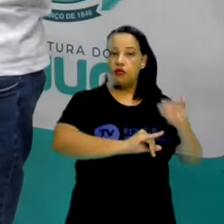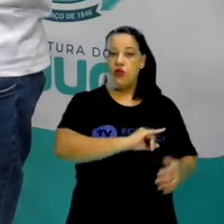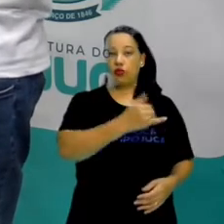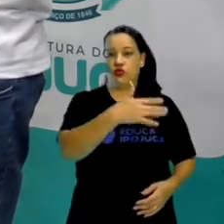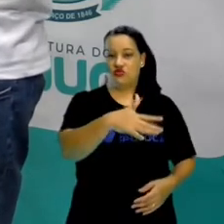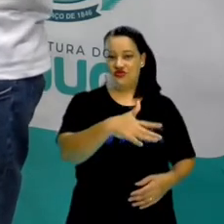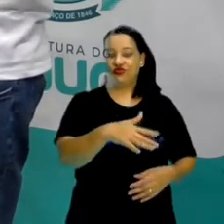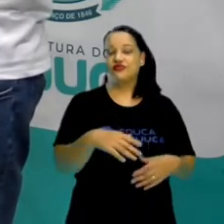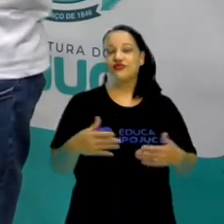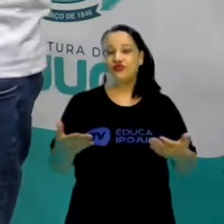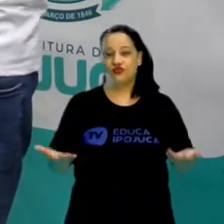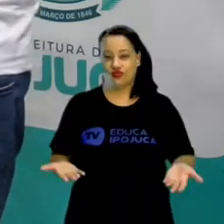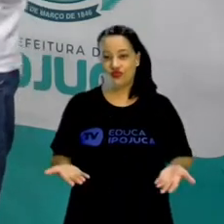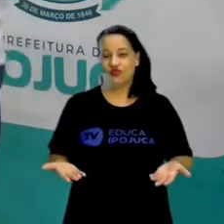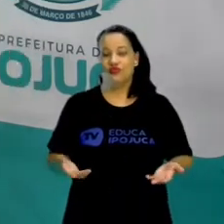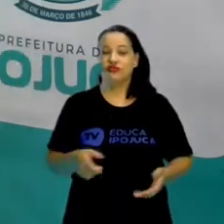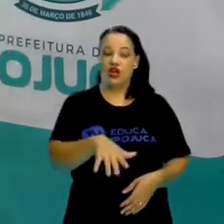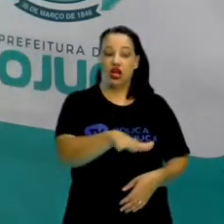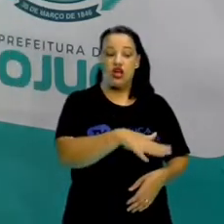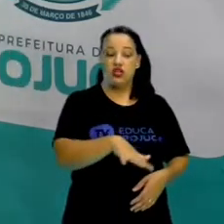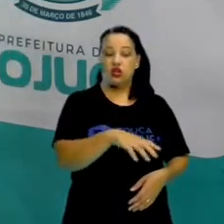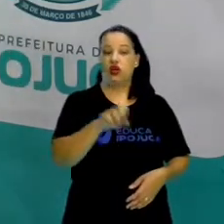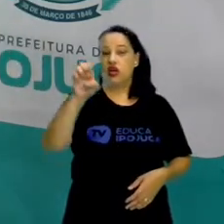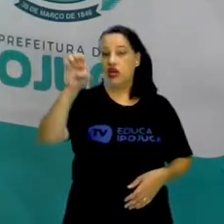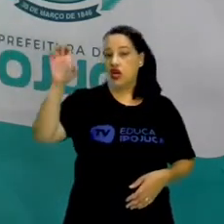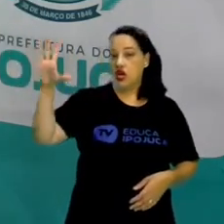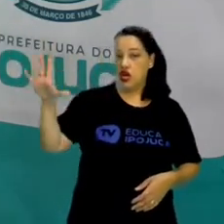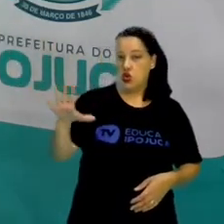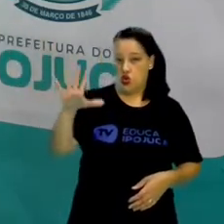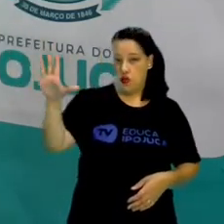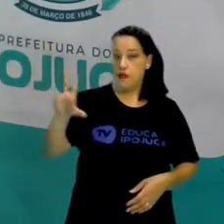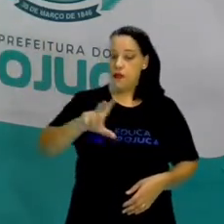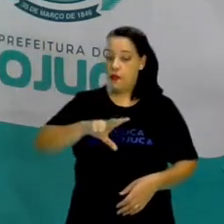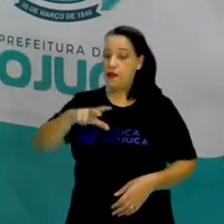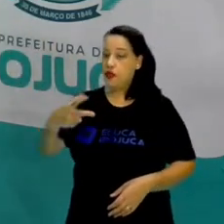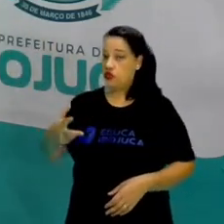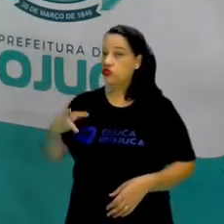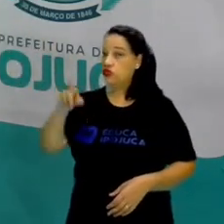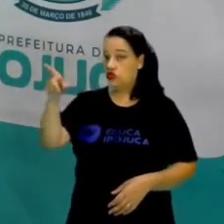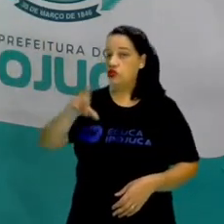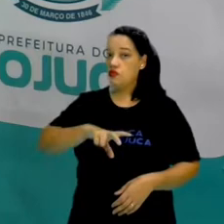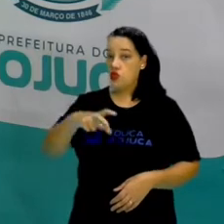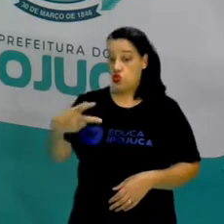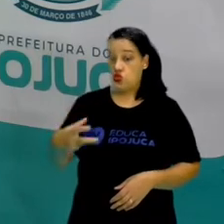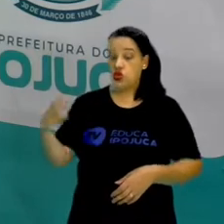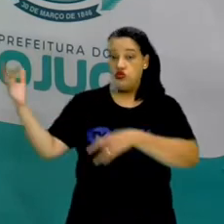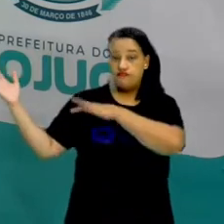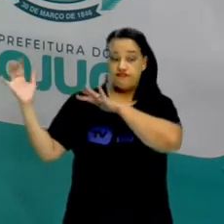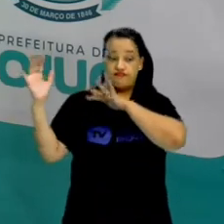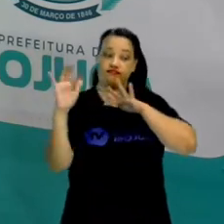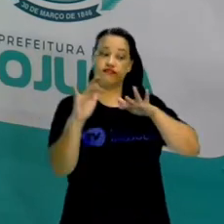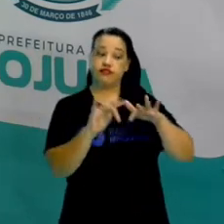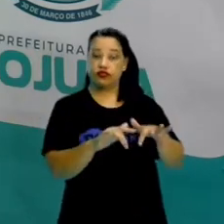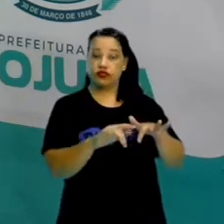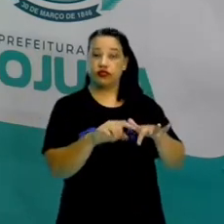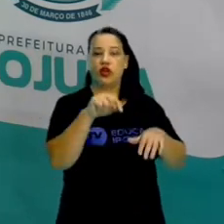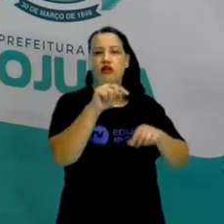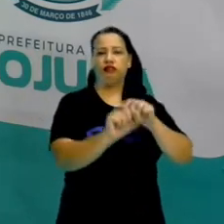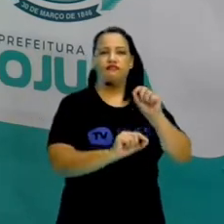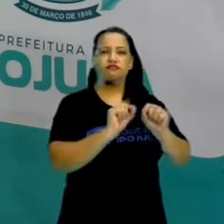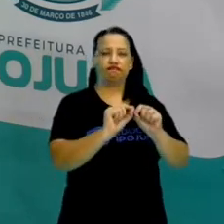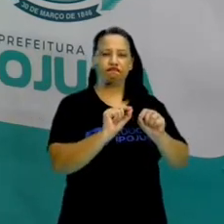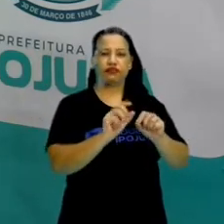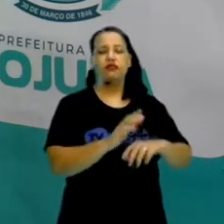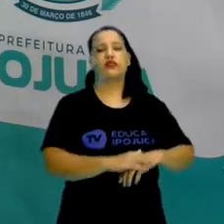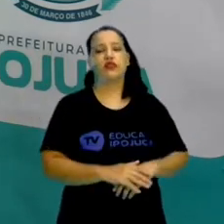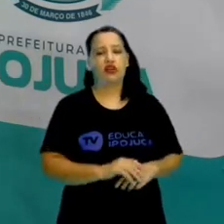Ipojuca. Estes europeus, né? Portugueses, tá certo? Sobretudo portugueses, eles vão vir aqui fazer o quê?